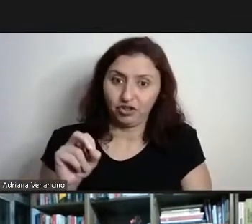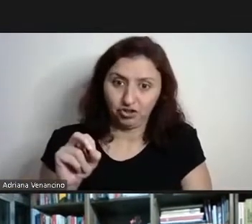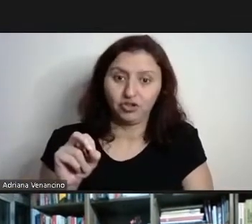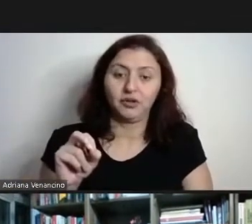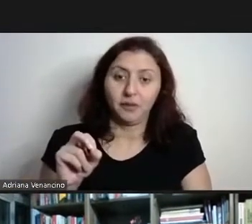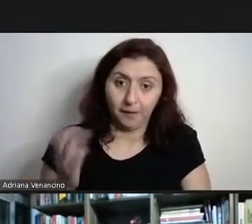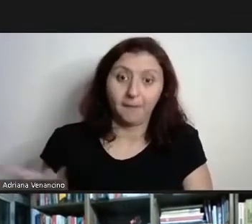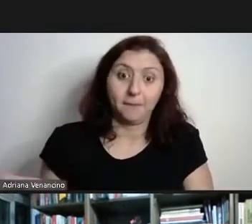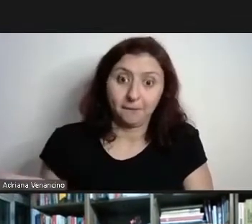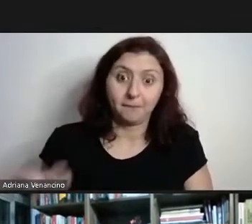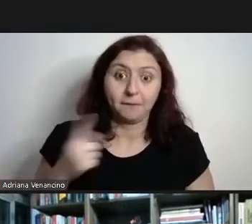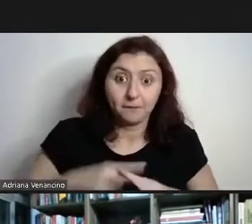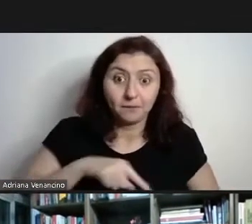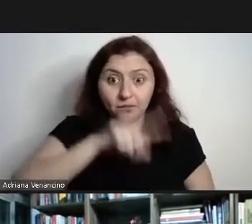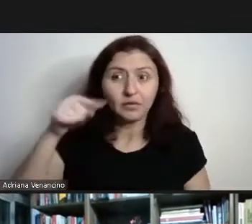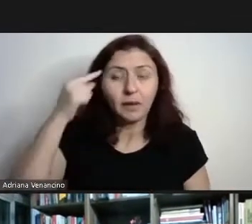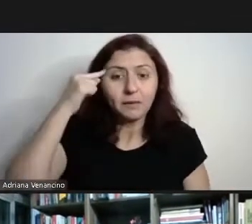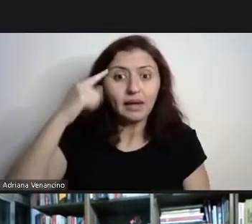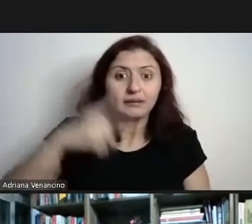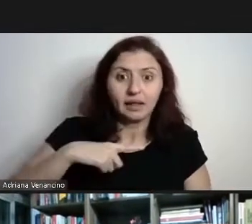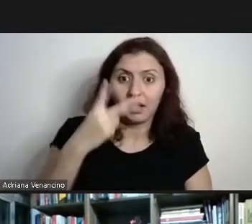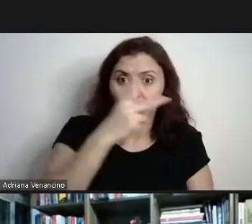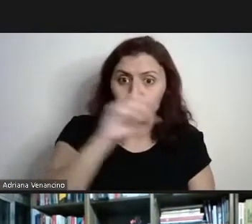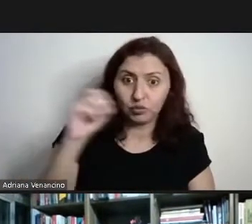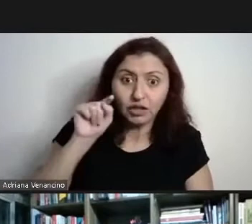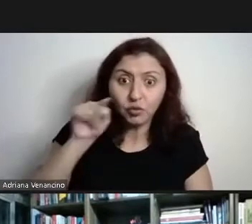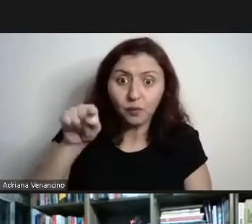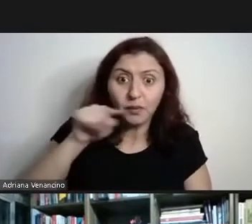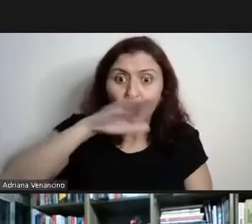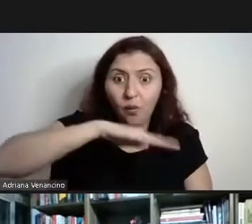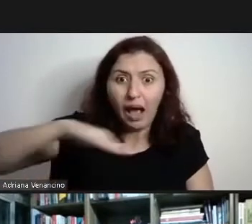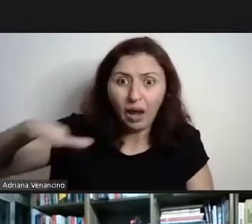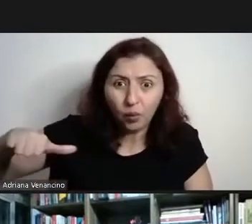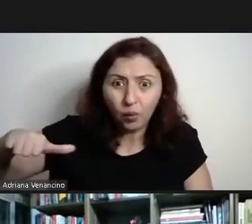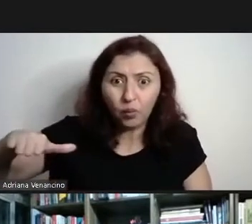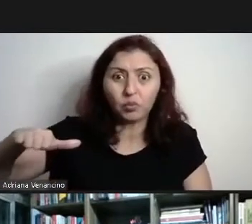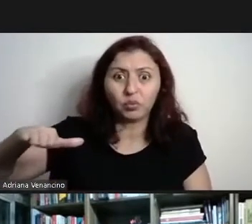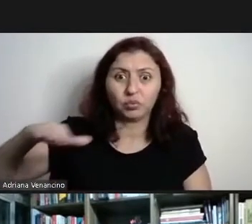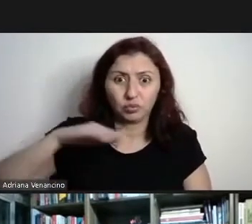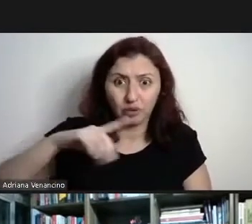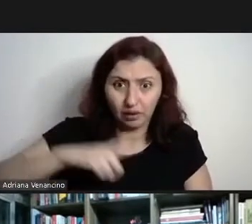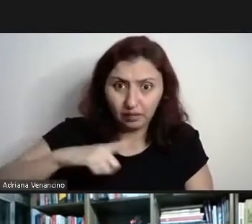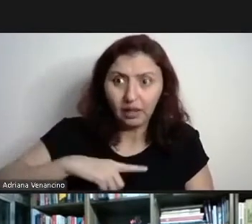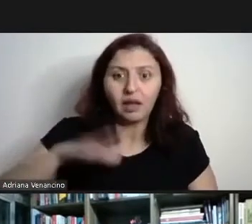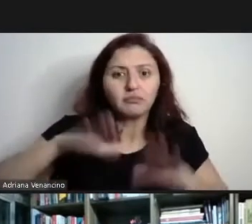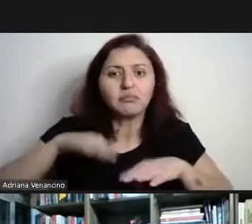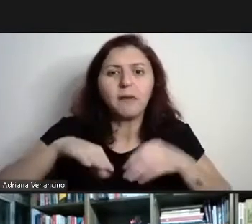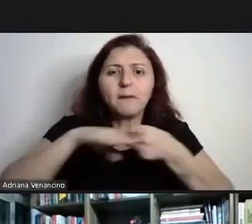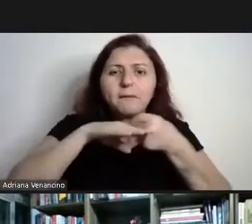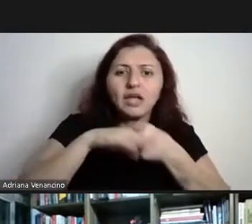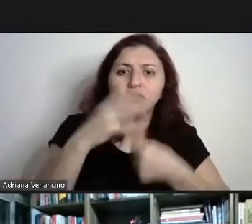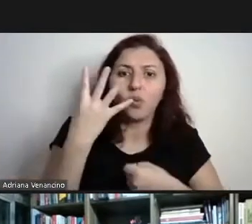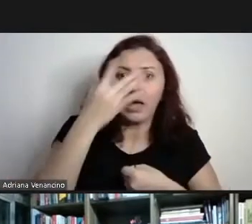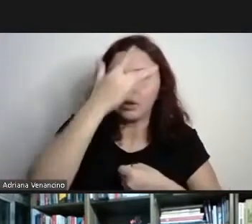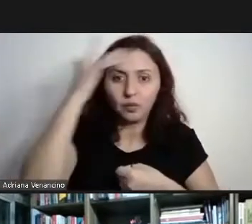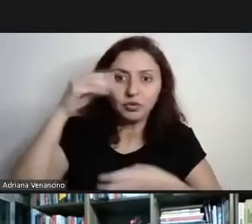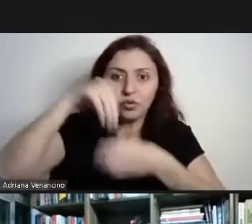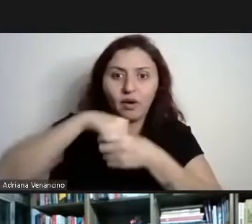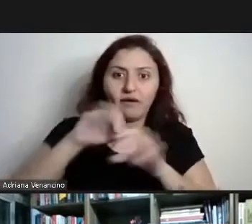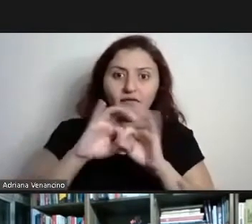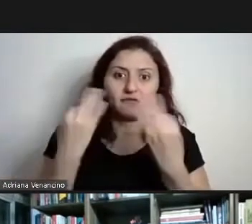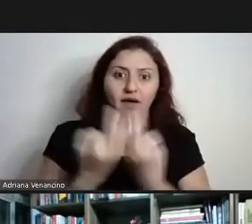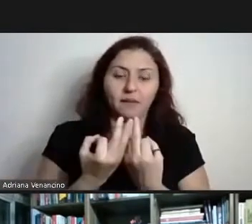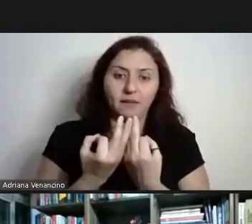torno de quase 200 mil alunos que vivem em famílias com, em média, quatro pessoas por família, então, nós estamos colocando em risco